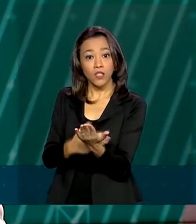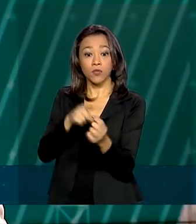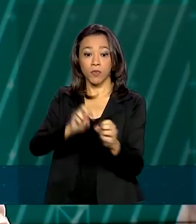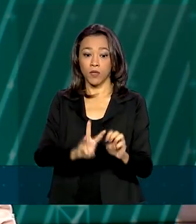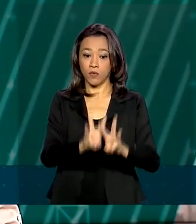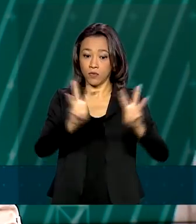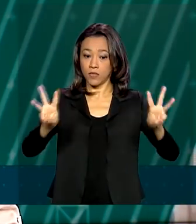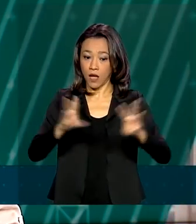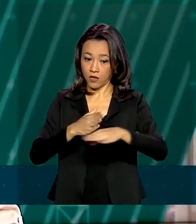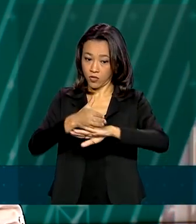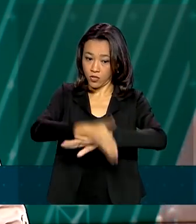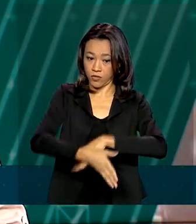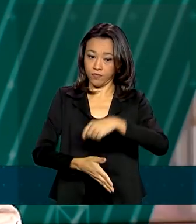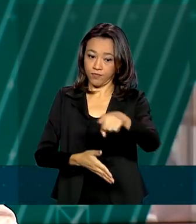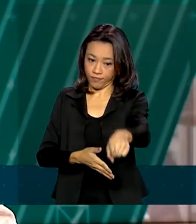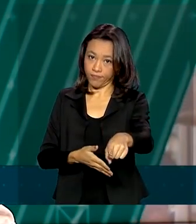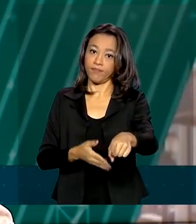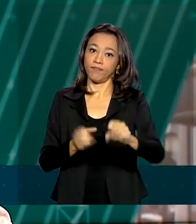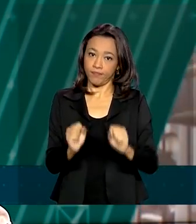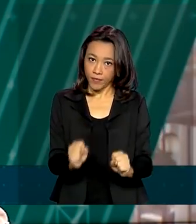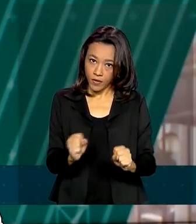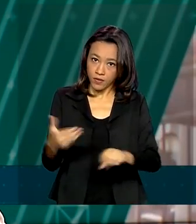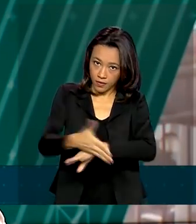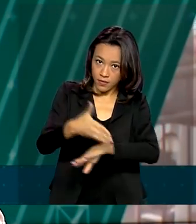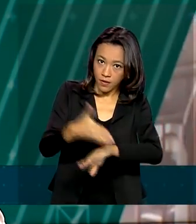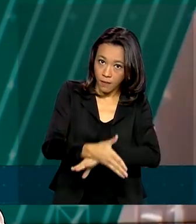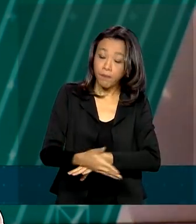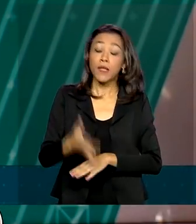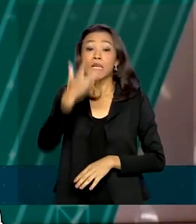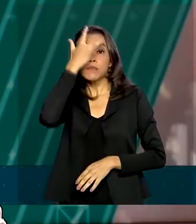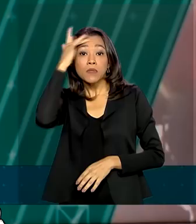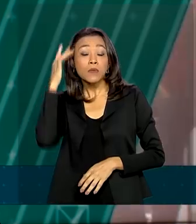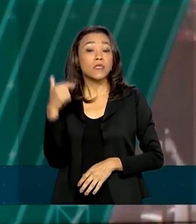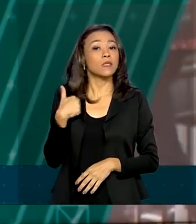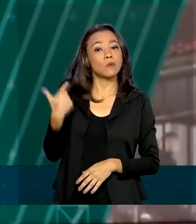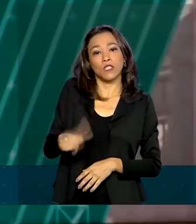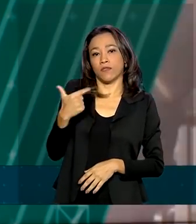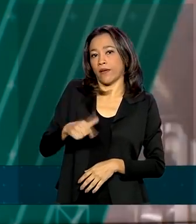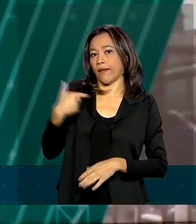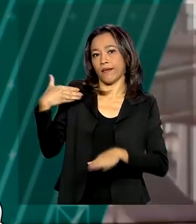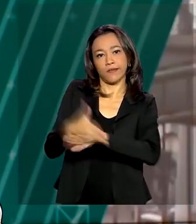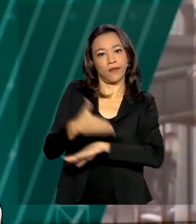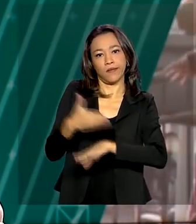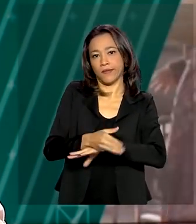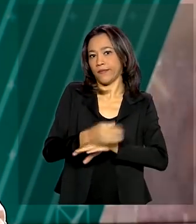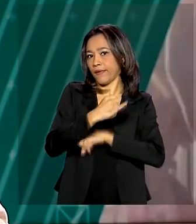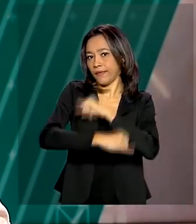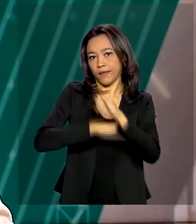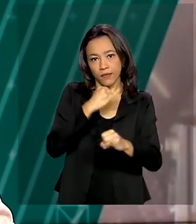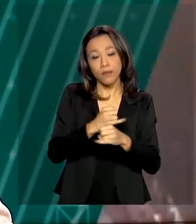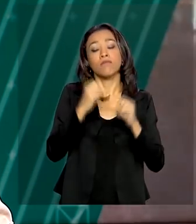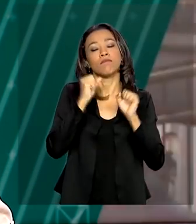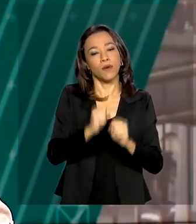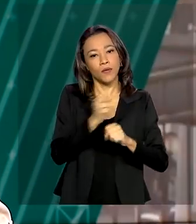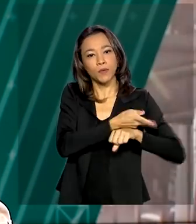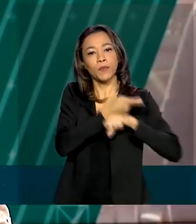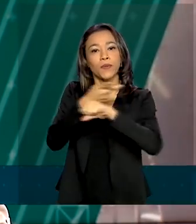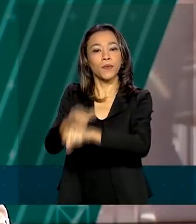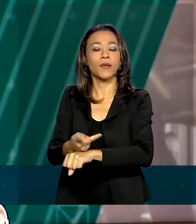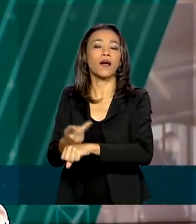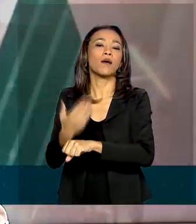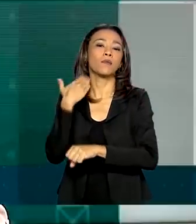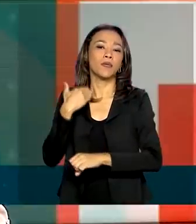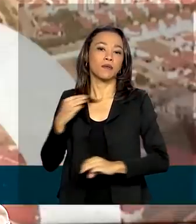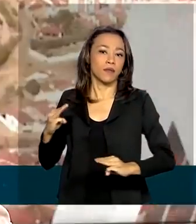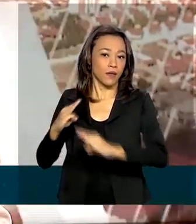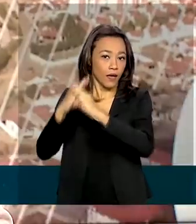.caixa.gov.br. Os trabalhadores que não tiverem acesso à internet poderão fazer a inscrição nas agências da